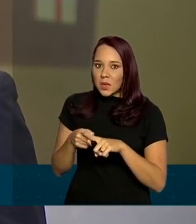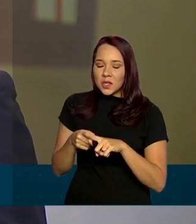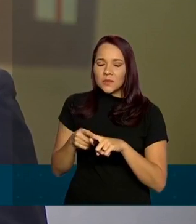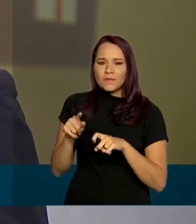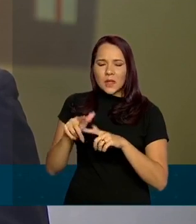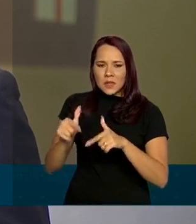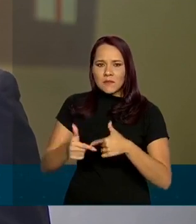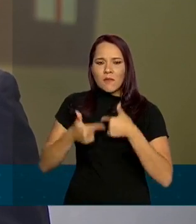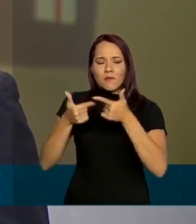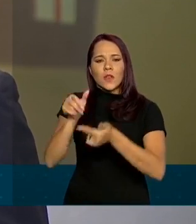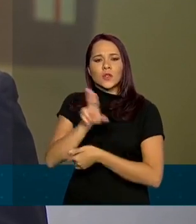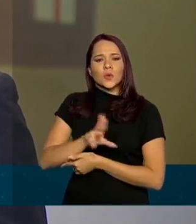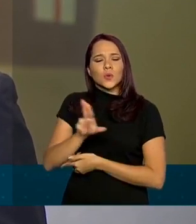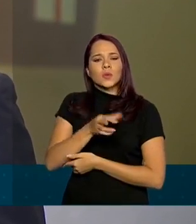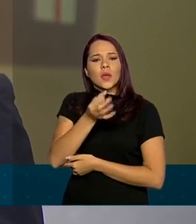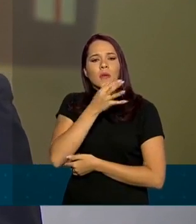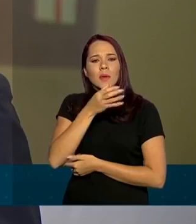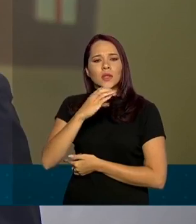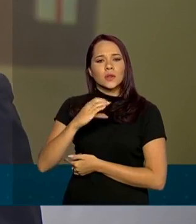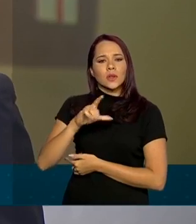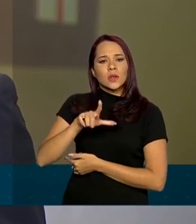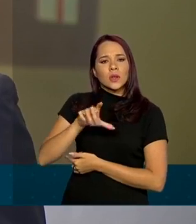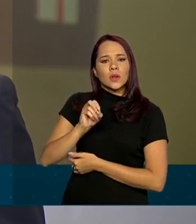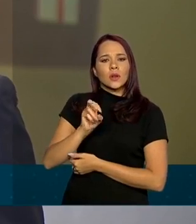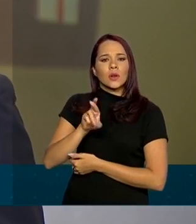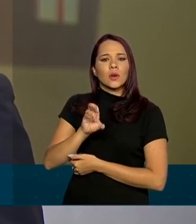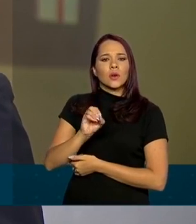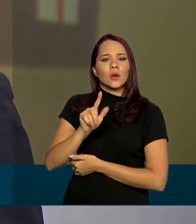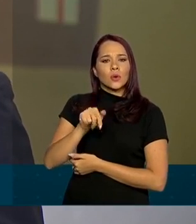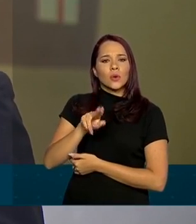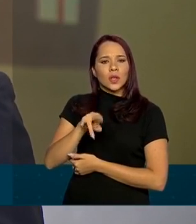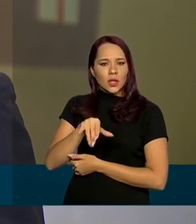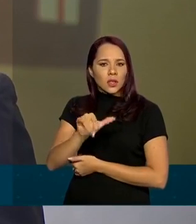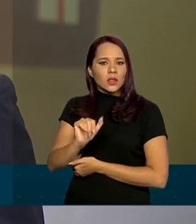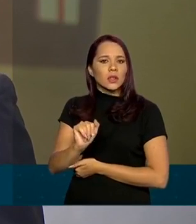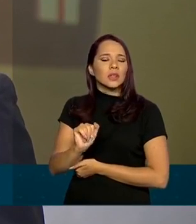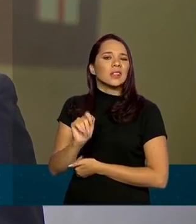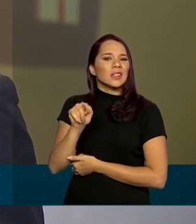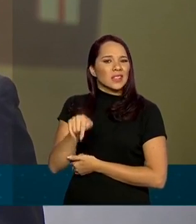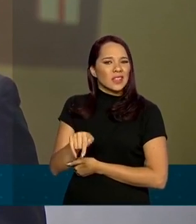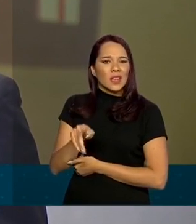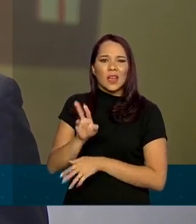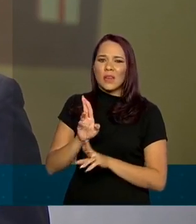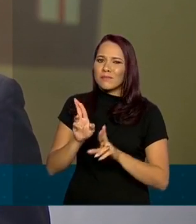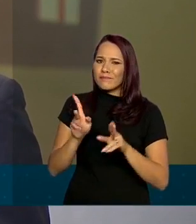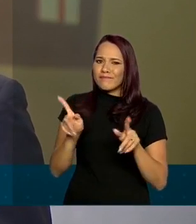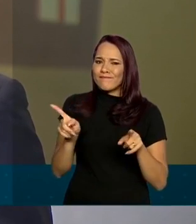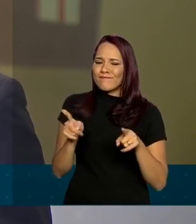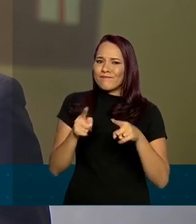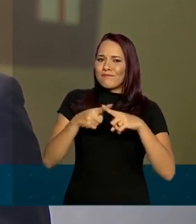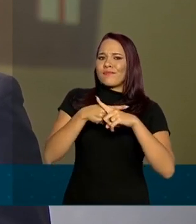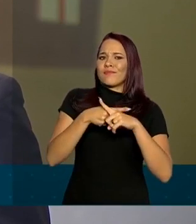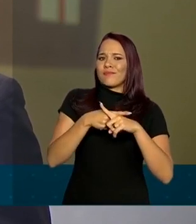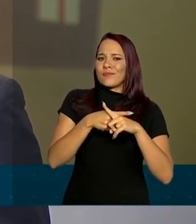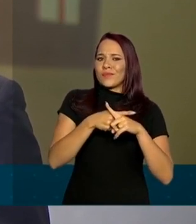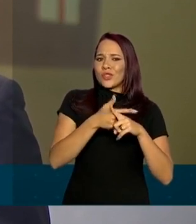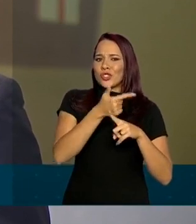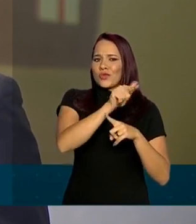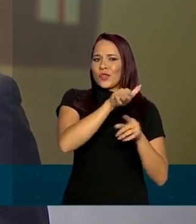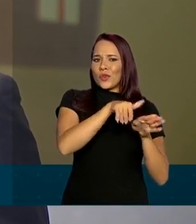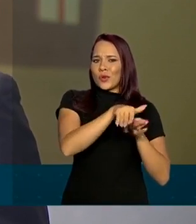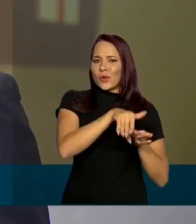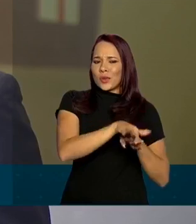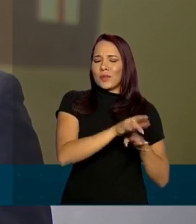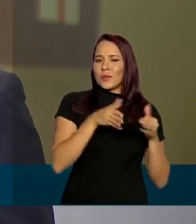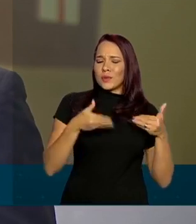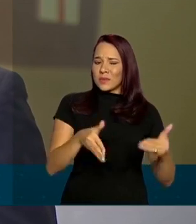defende o uso da cloroquina até para proflaxia que é algo que vai contra várias recomendações inclusive